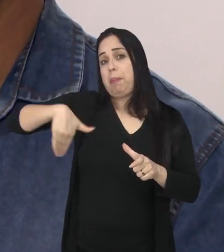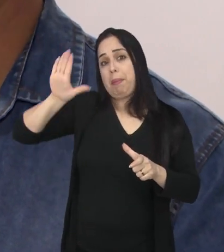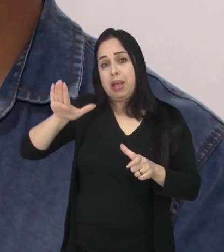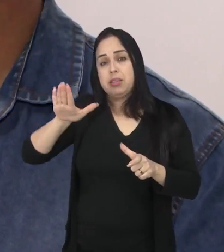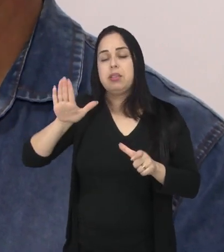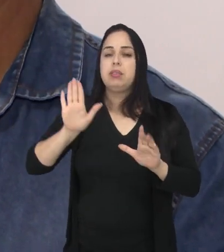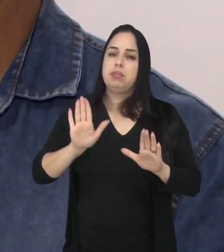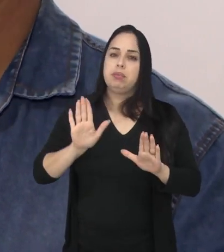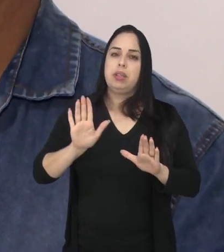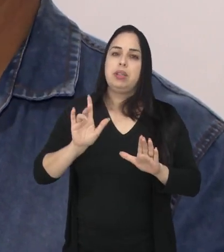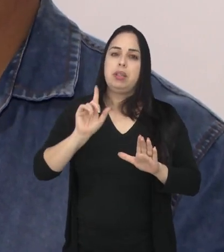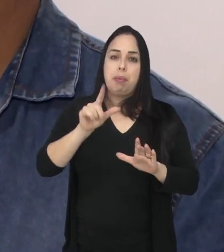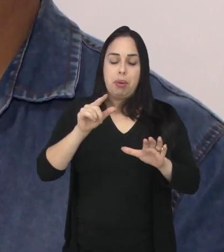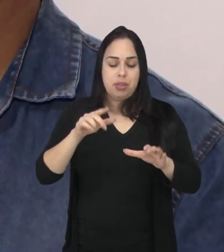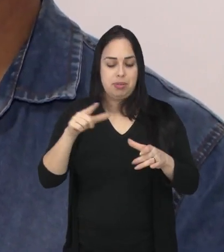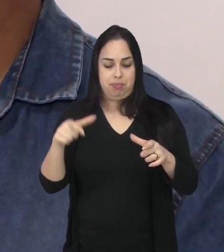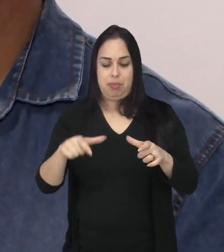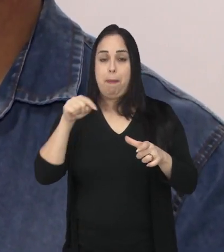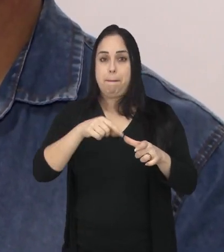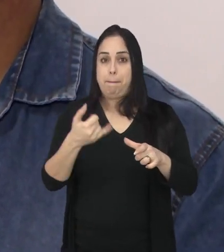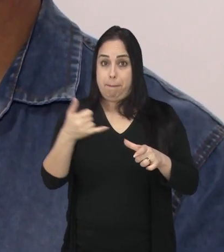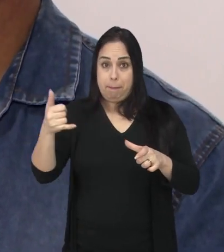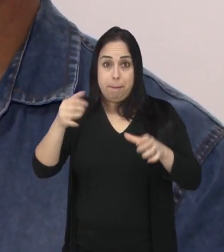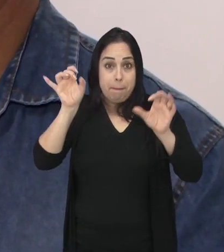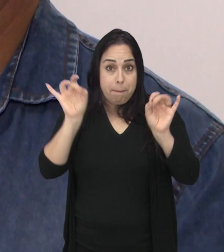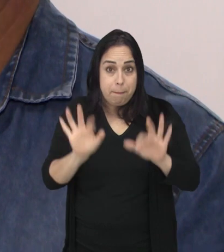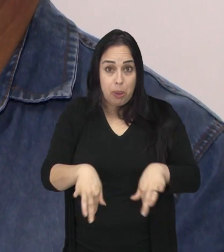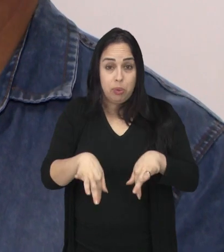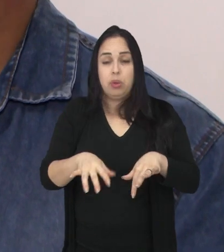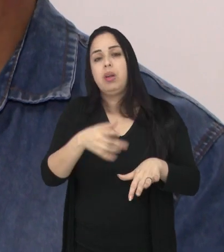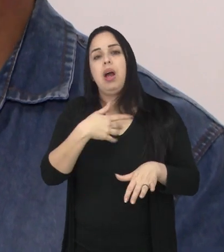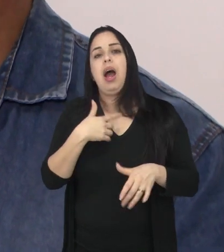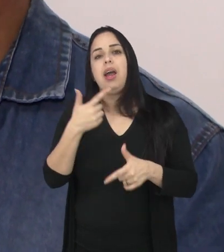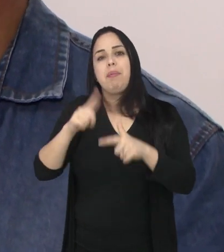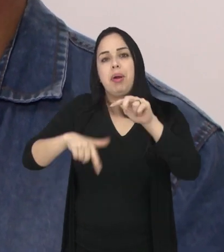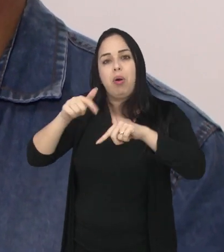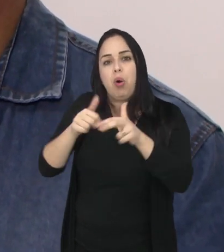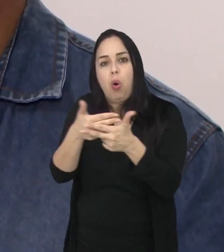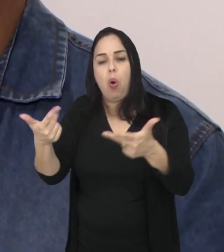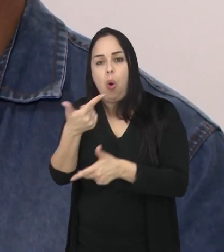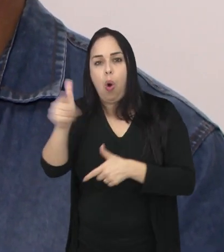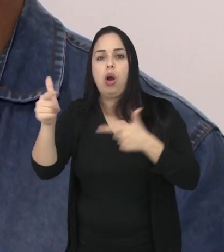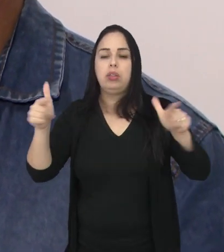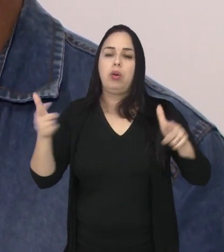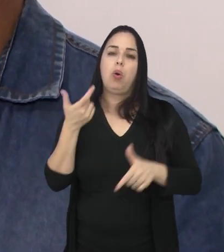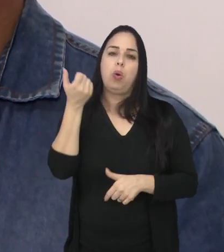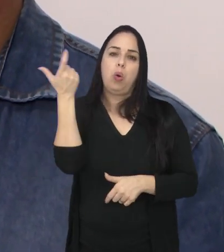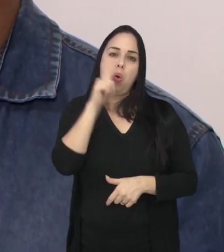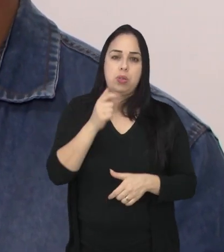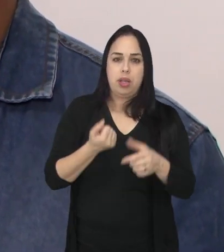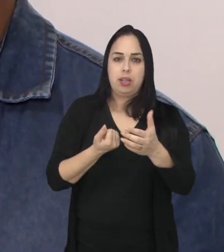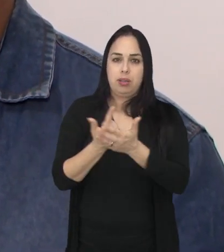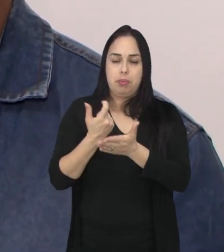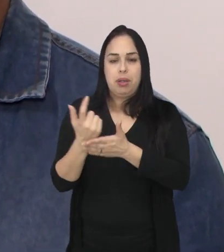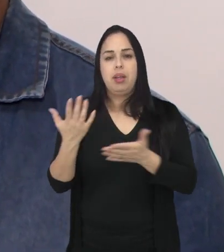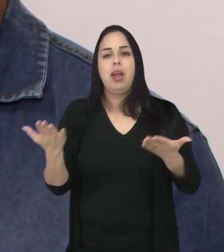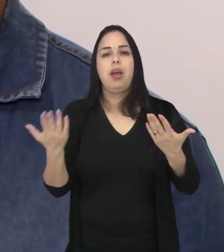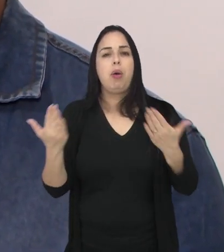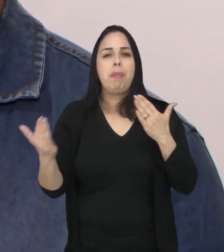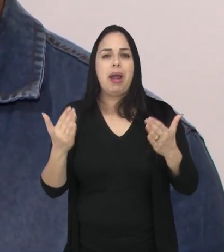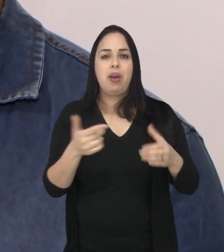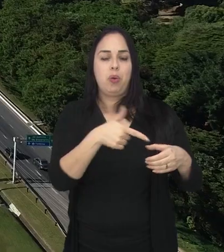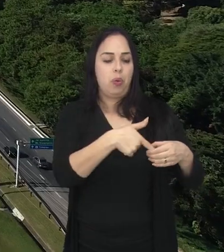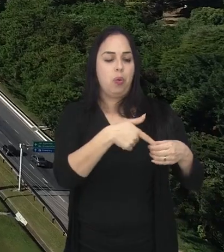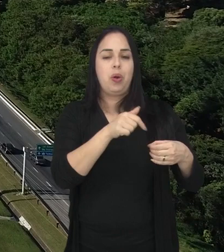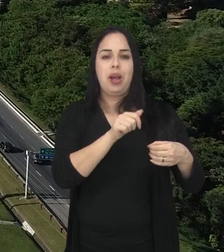veículos. O resto, quando chegarem as baterias, a gente vai ter aqui já. Então, eu acredito que seja uma questão de tempo, mas vai ter um boom, como aconteceu no